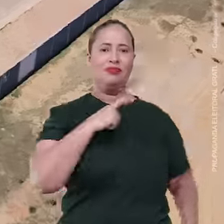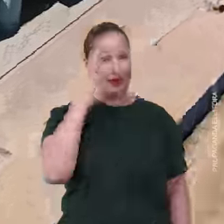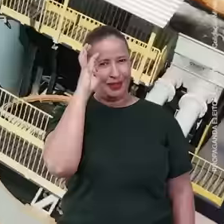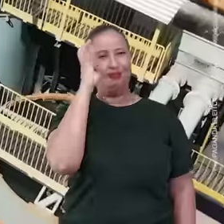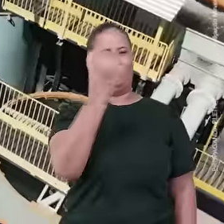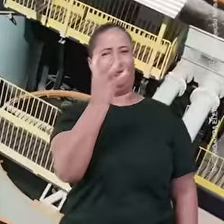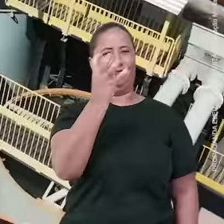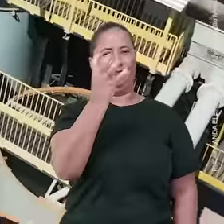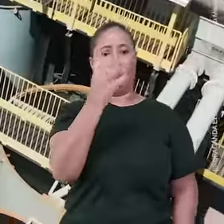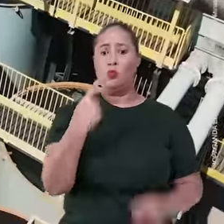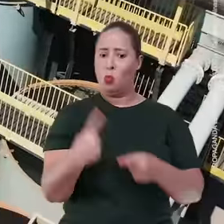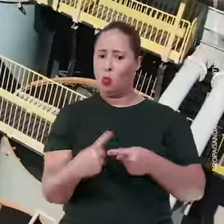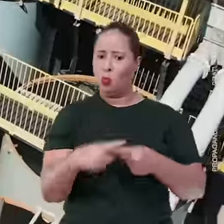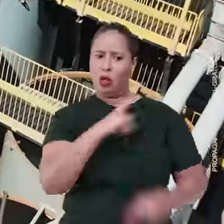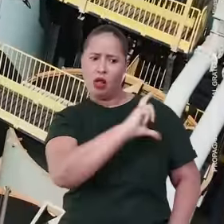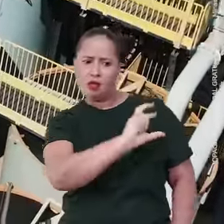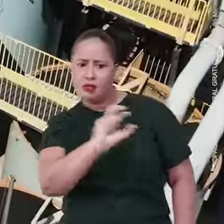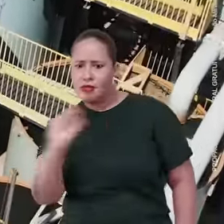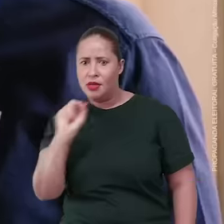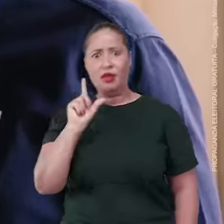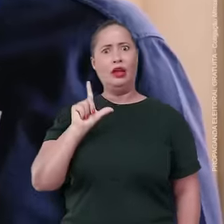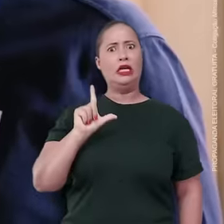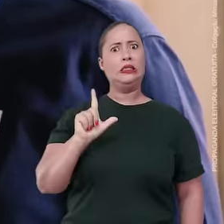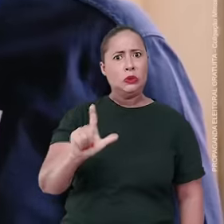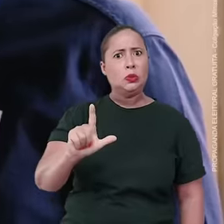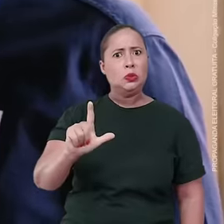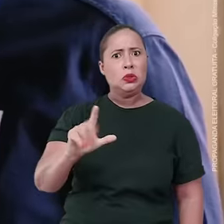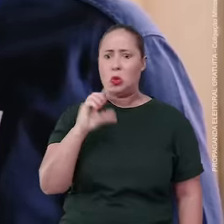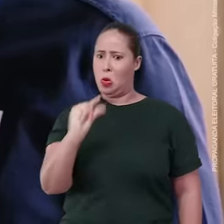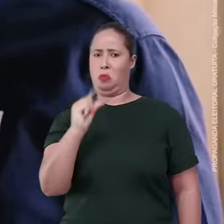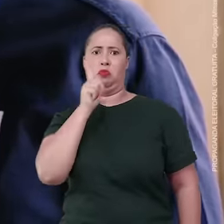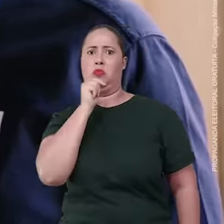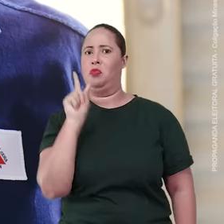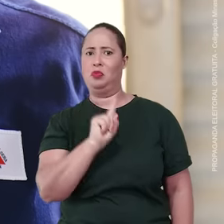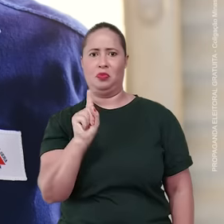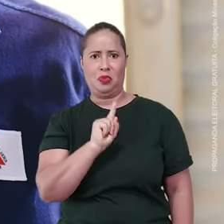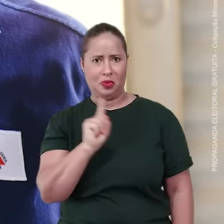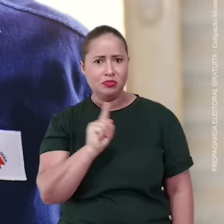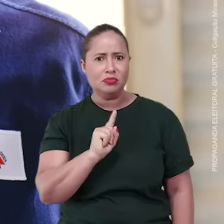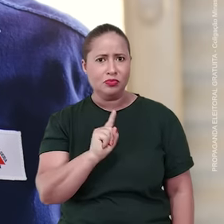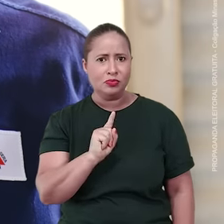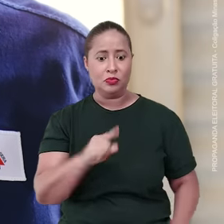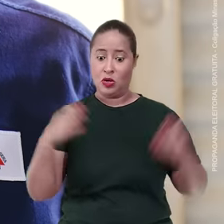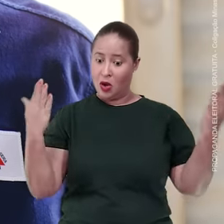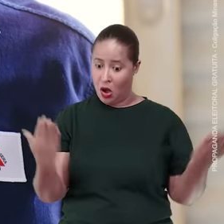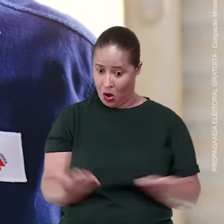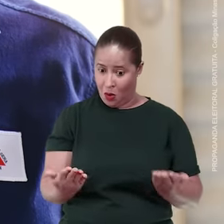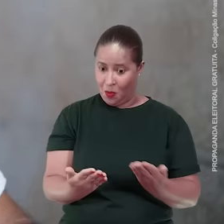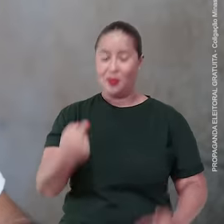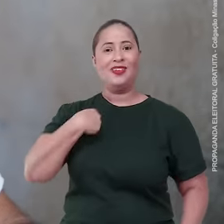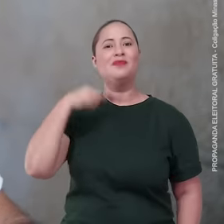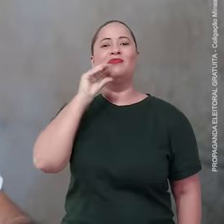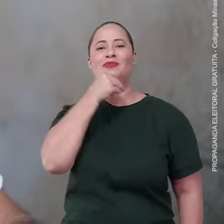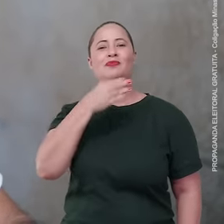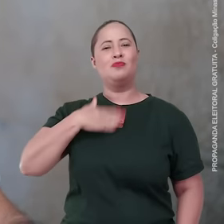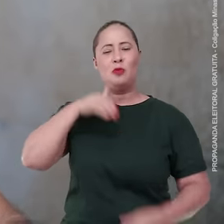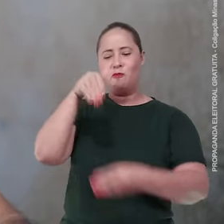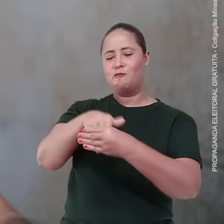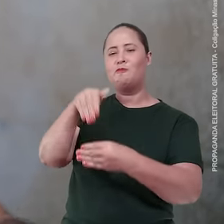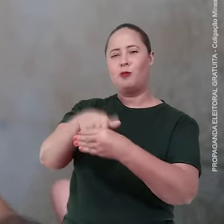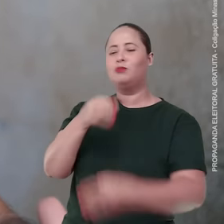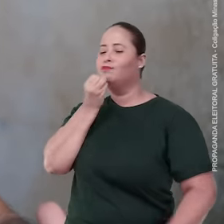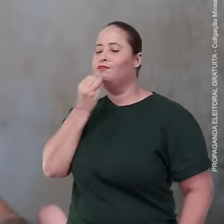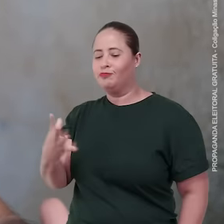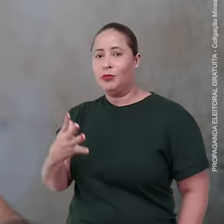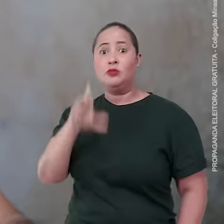adutora, nós vamos ter a solução definitiva aí. Porque 500 litros por segundo não é pouca água, não. Aí eu falei assim, ó, acabei de